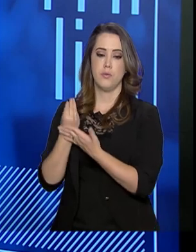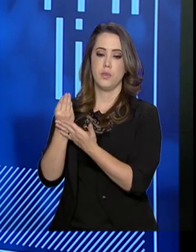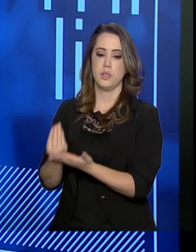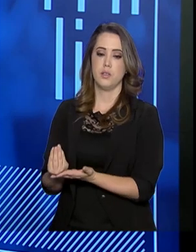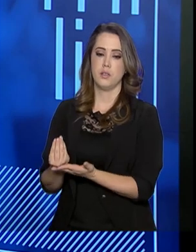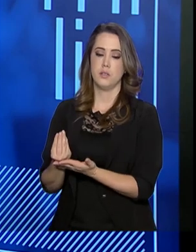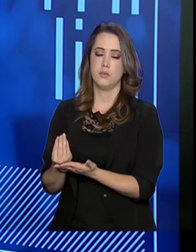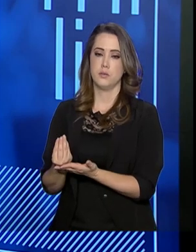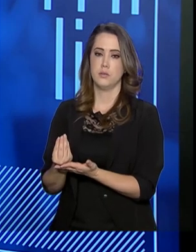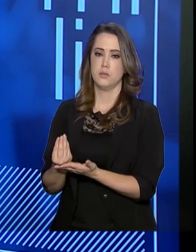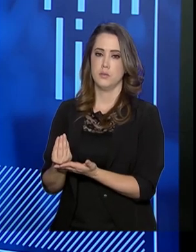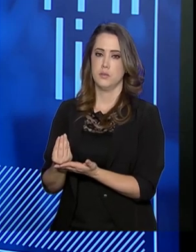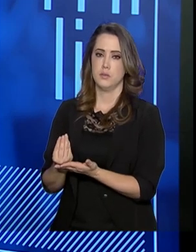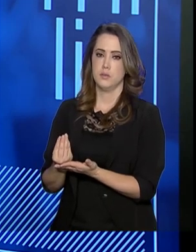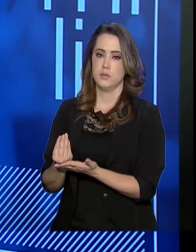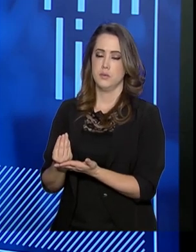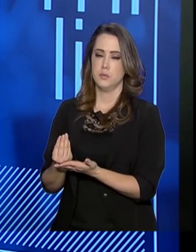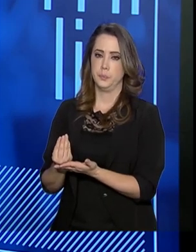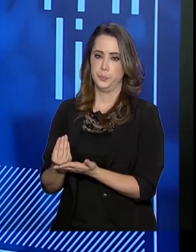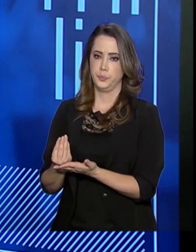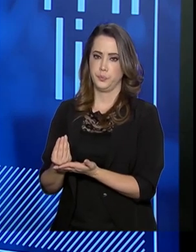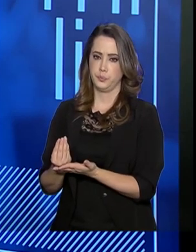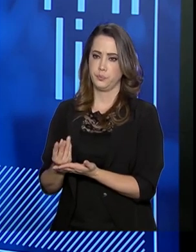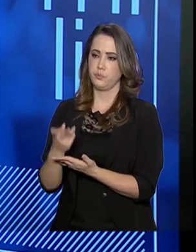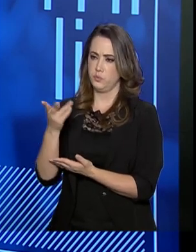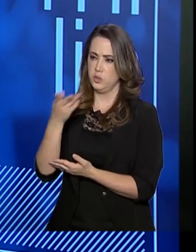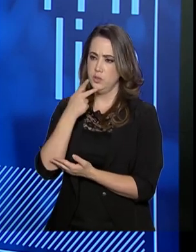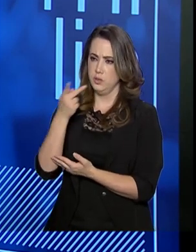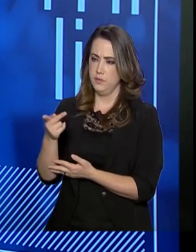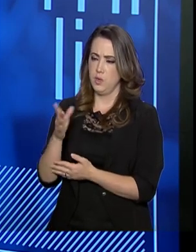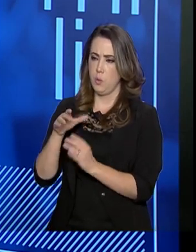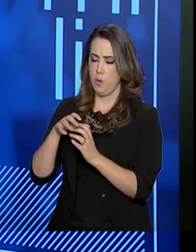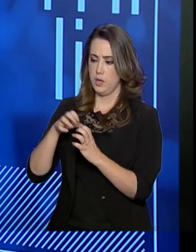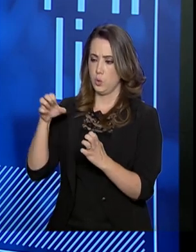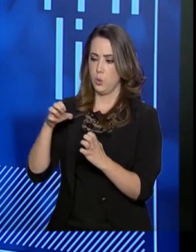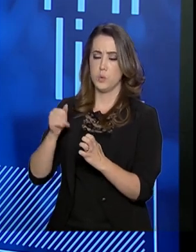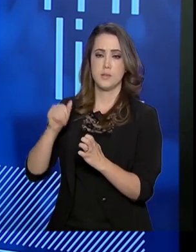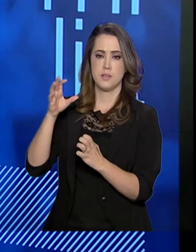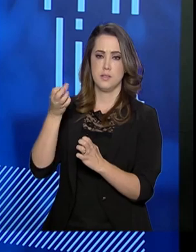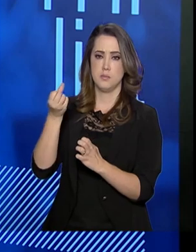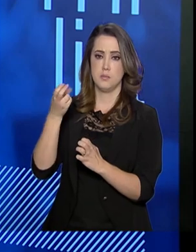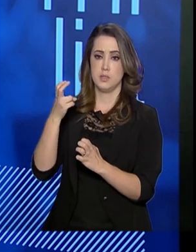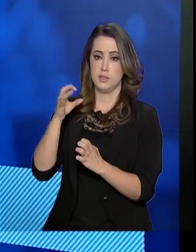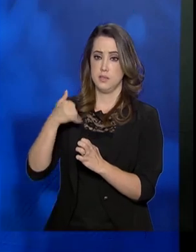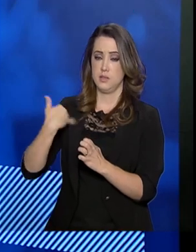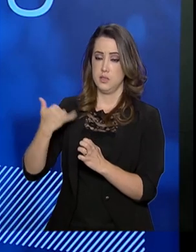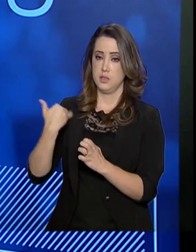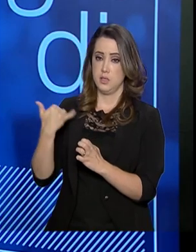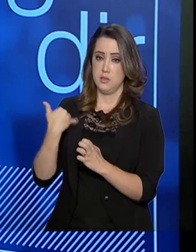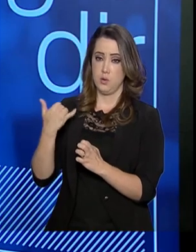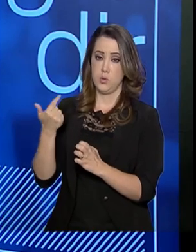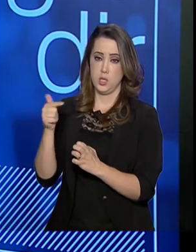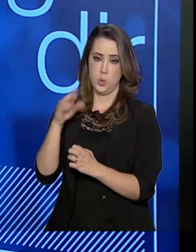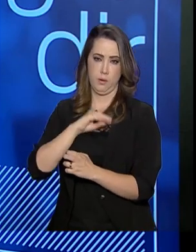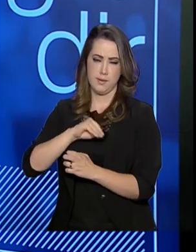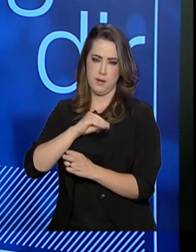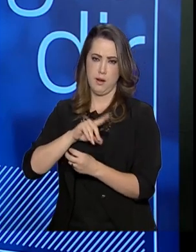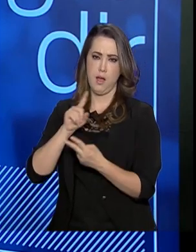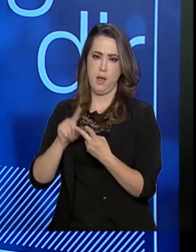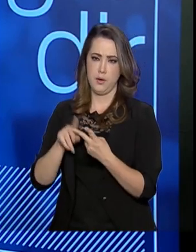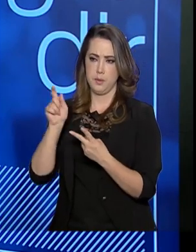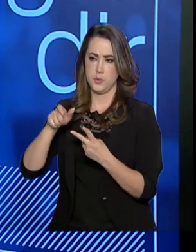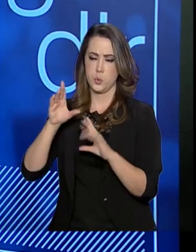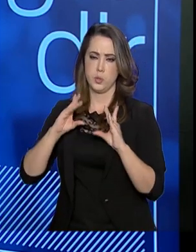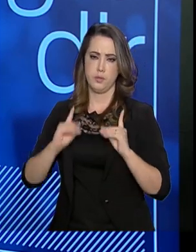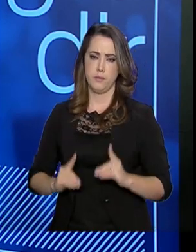Ele é oportunizado, como você falou, aos idosos 65 anos ou mais que não têm condições de cuidar de si e aos deficientes físicos.